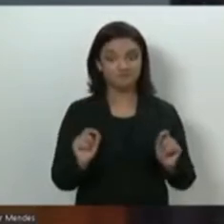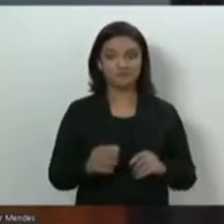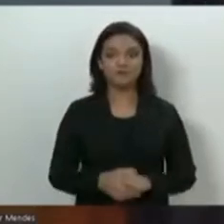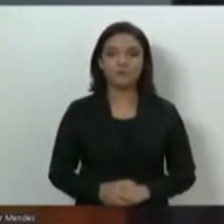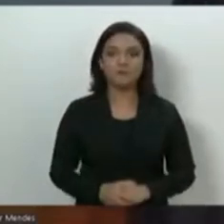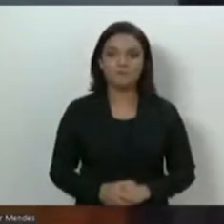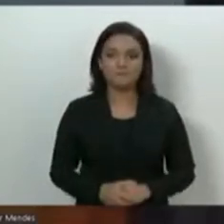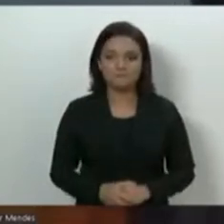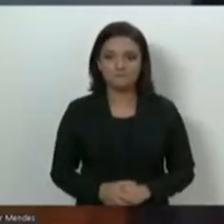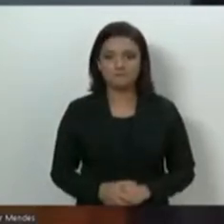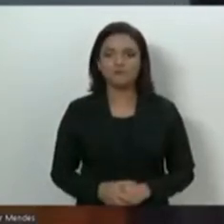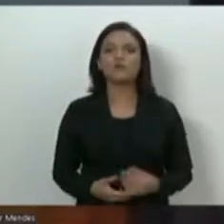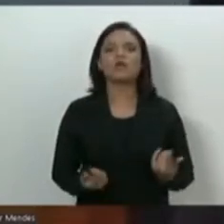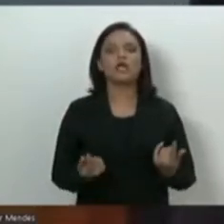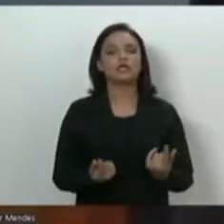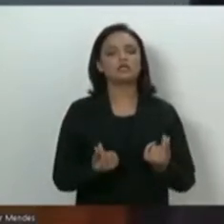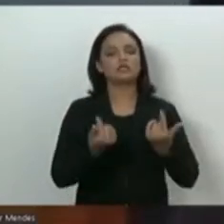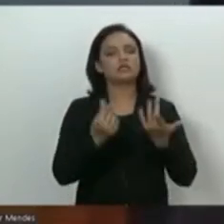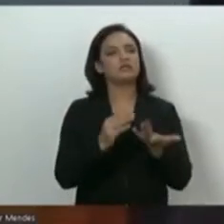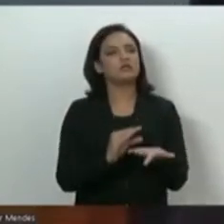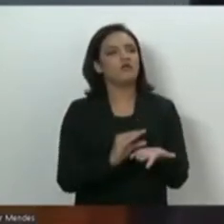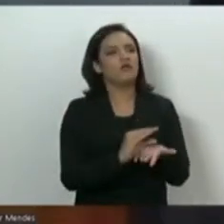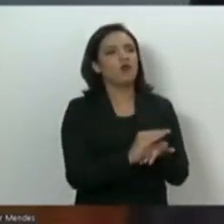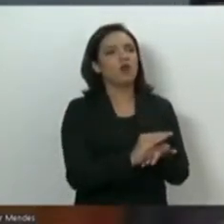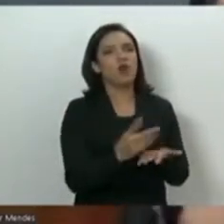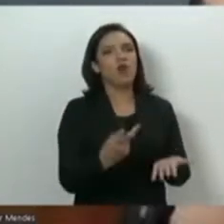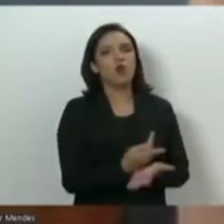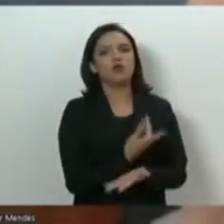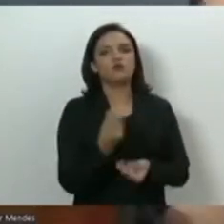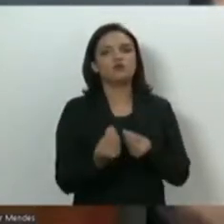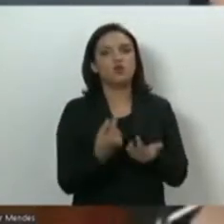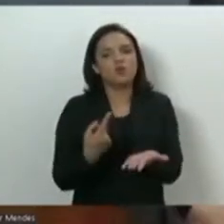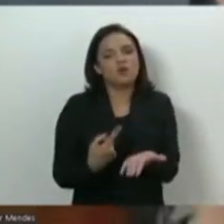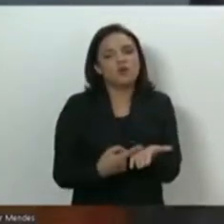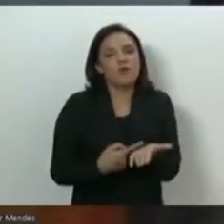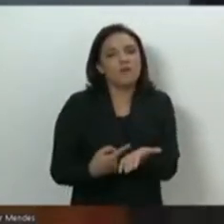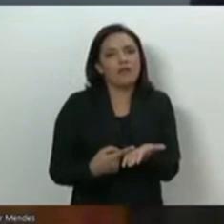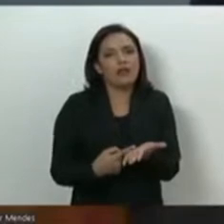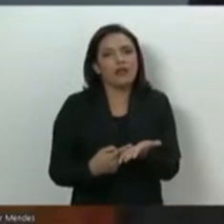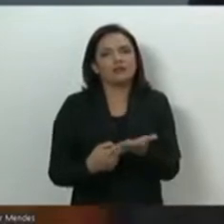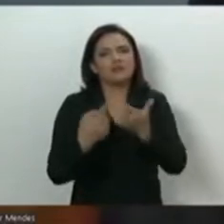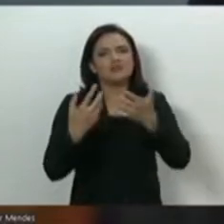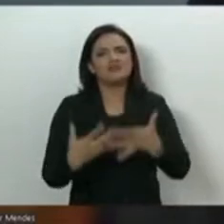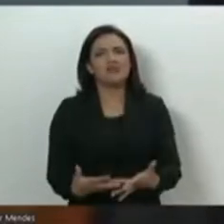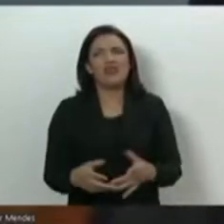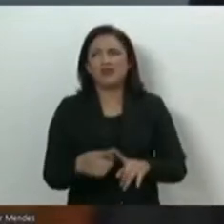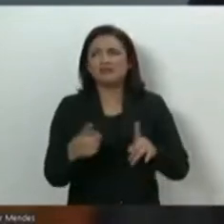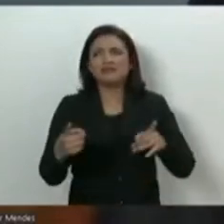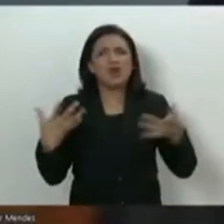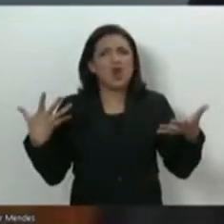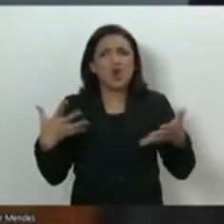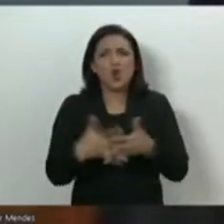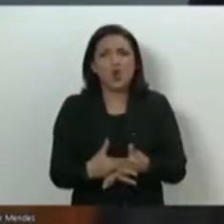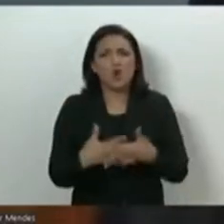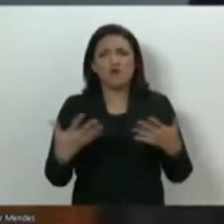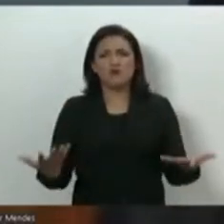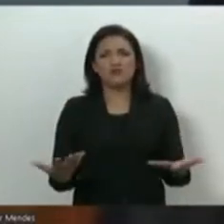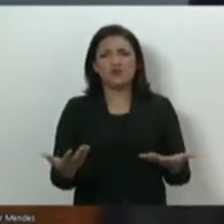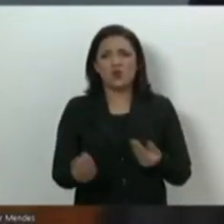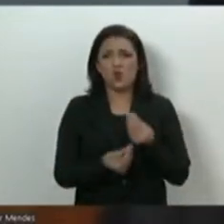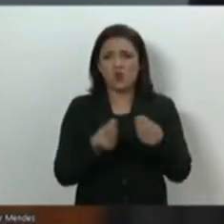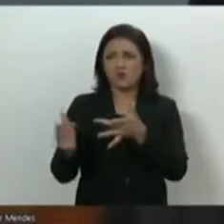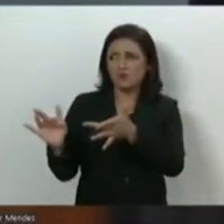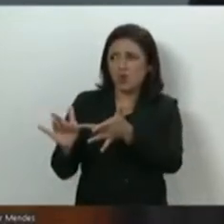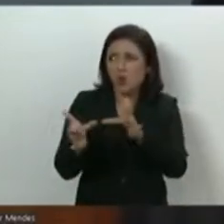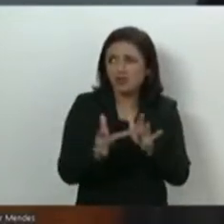A entrega desses valores teria ocorrido a partir de tratativos que são narrados de forma confusa, a partir do contato de